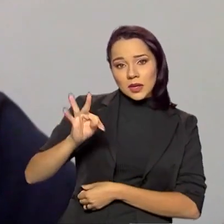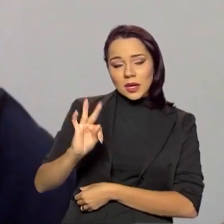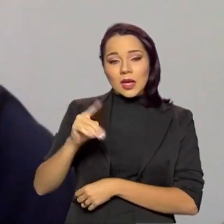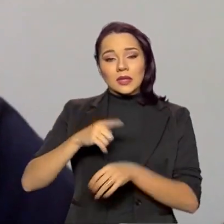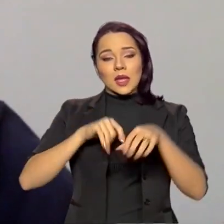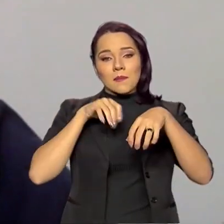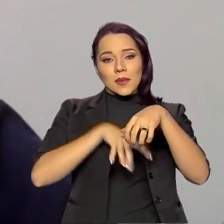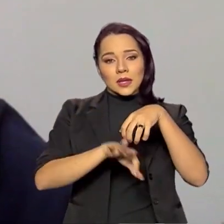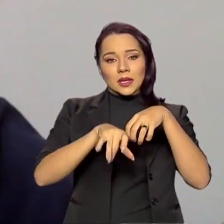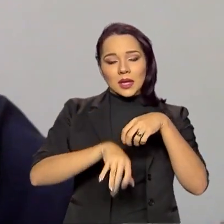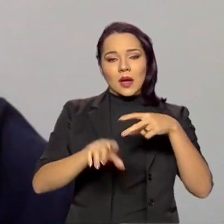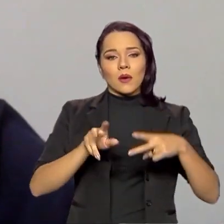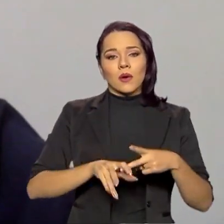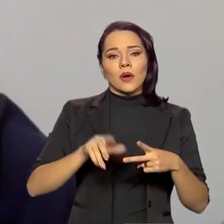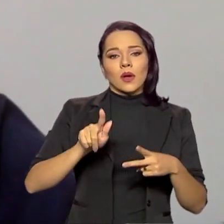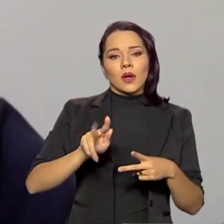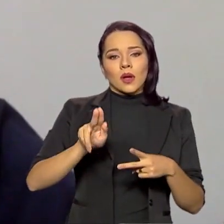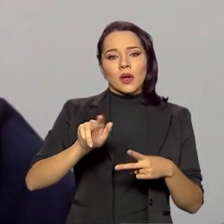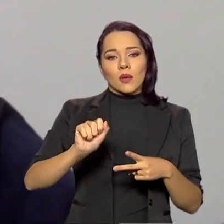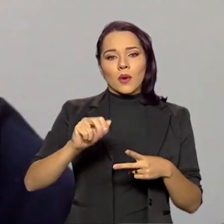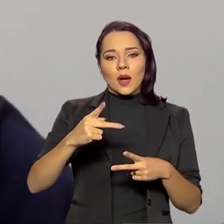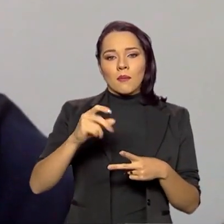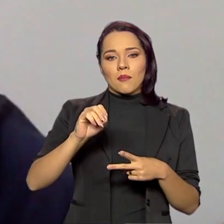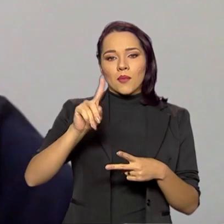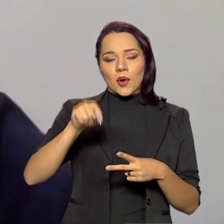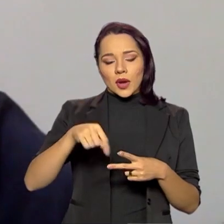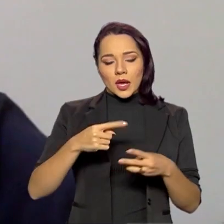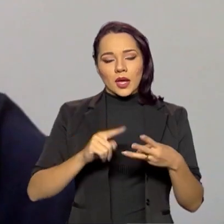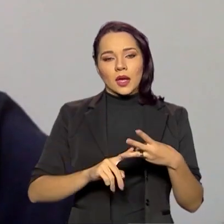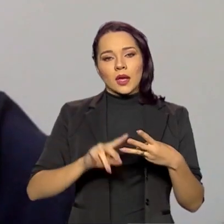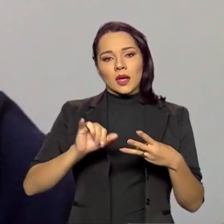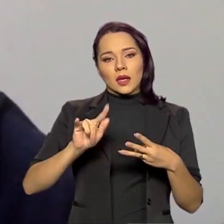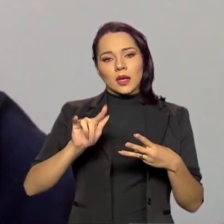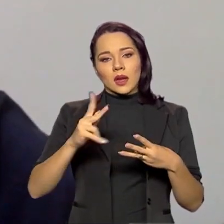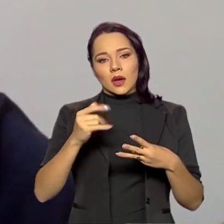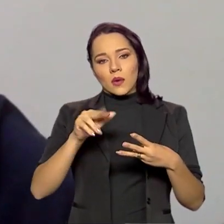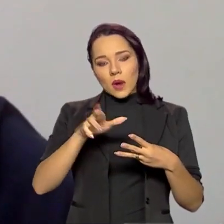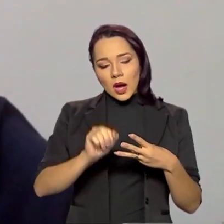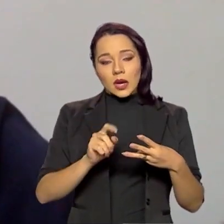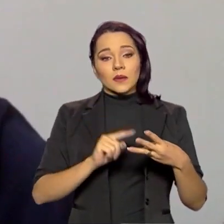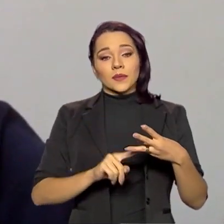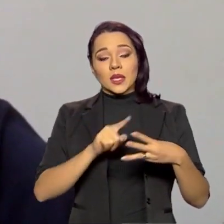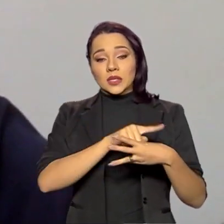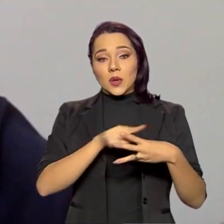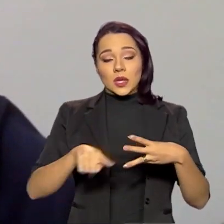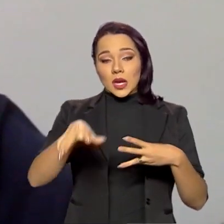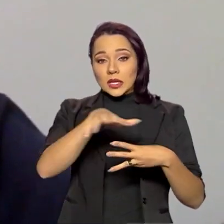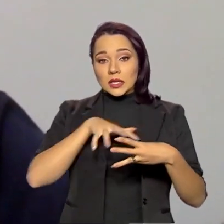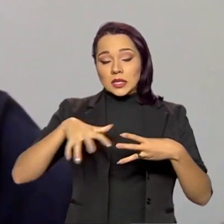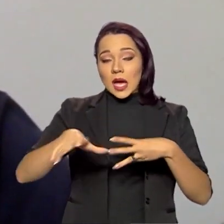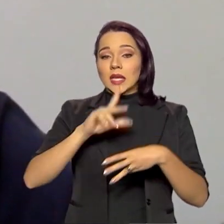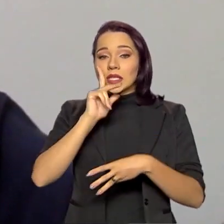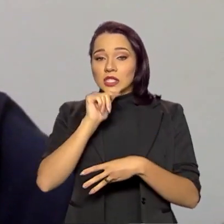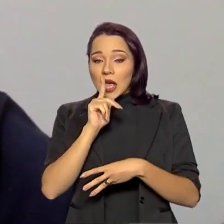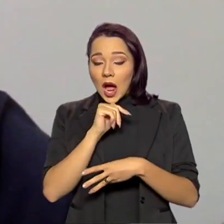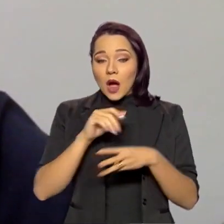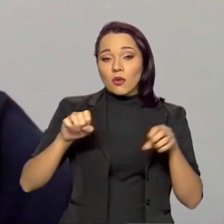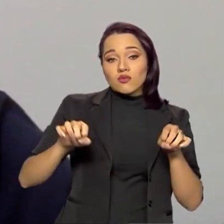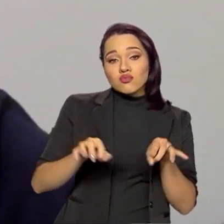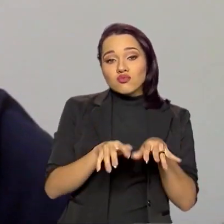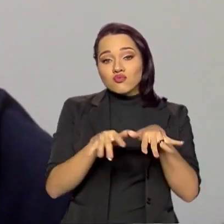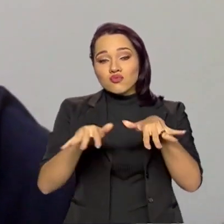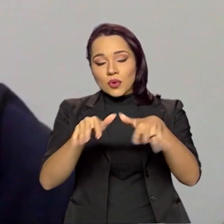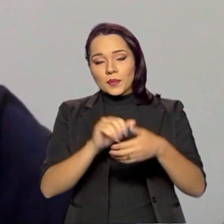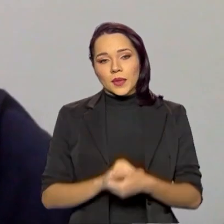Pantanal, o Guaporé e o Araguaia, que são três grandes áreas úmidas. E um